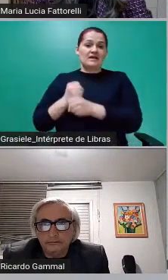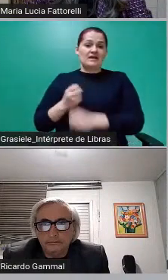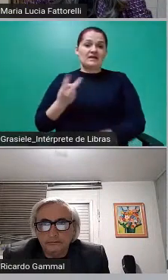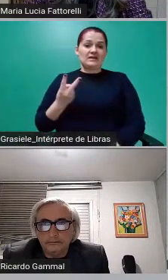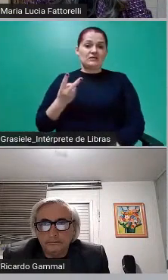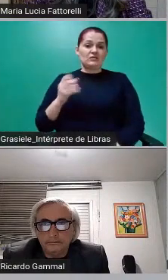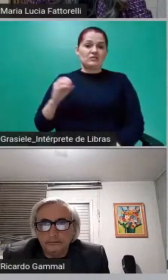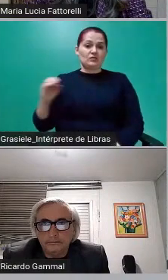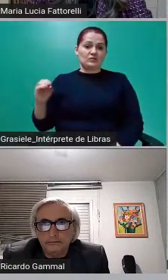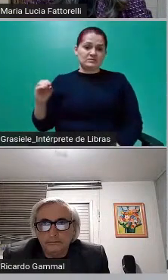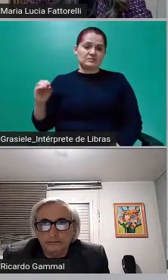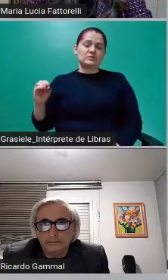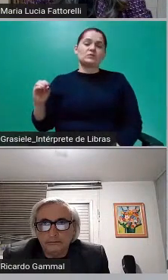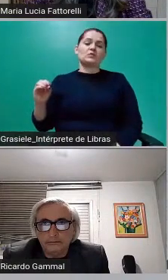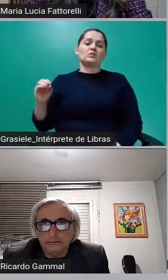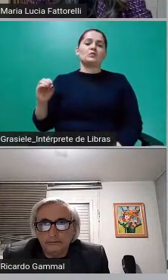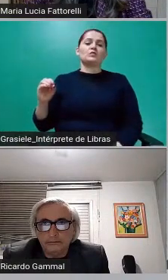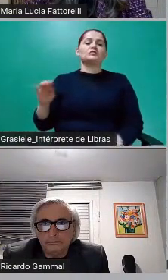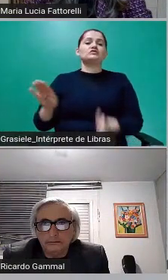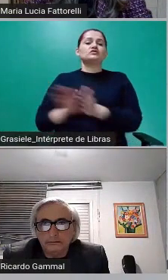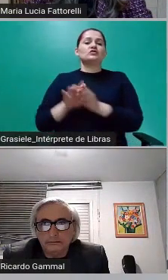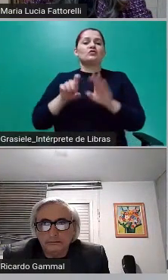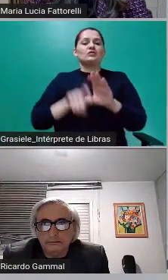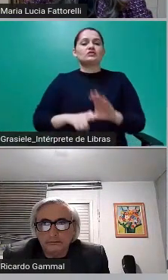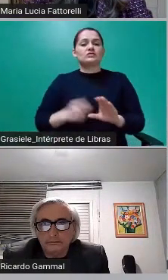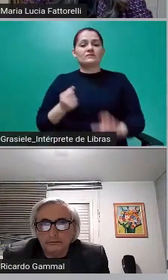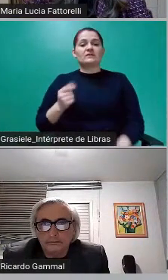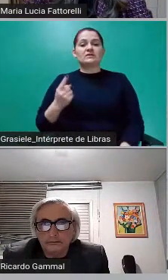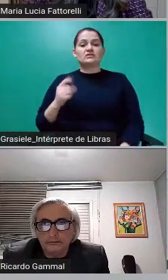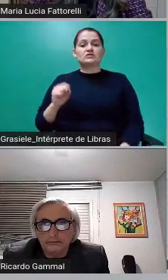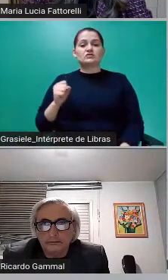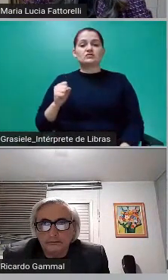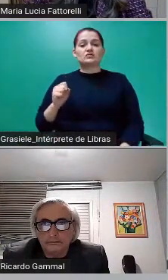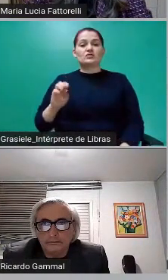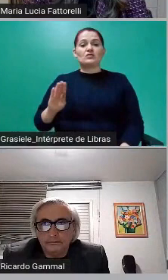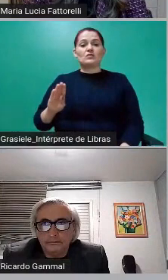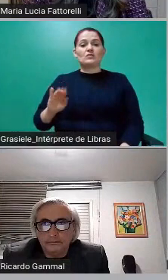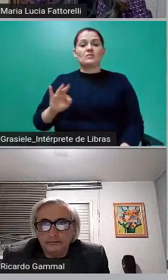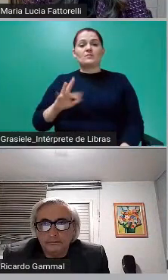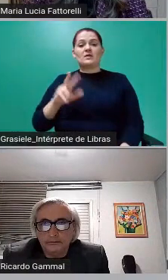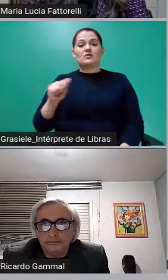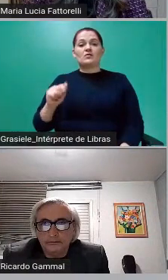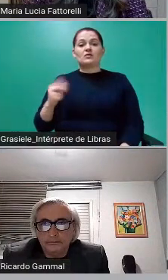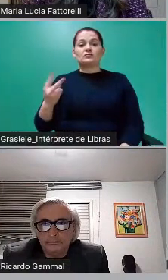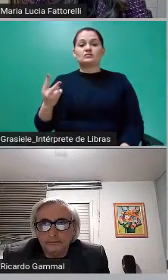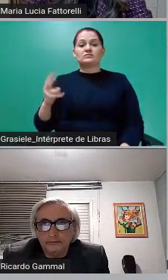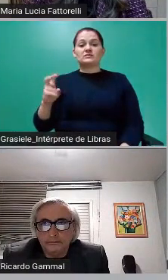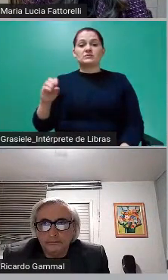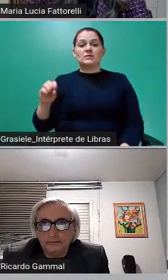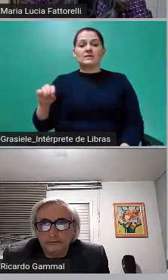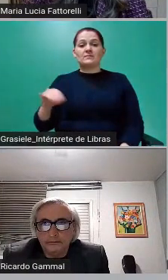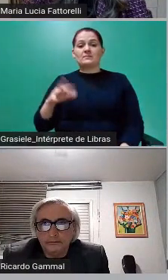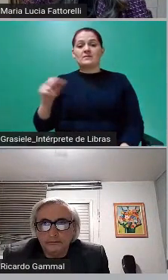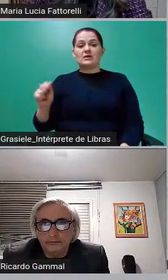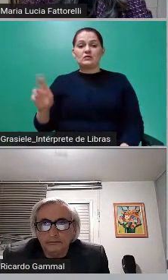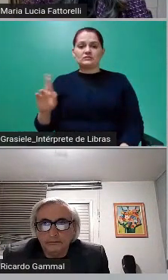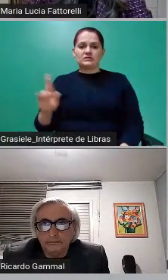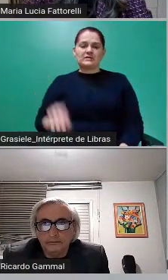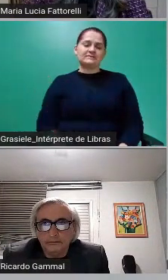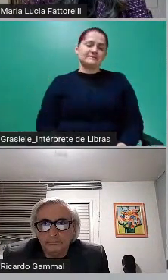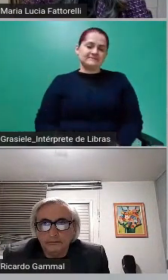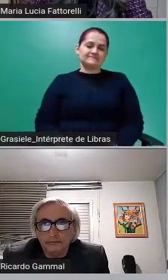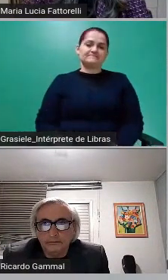18 bilhões 250 milhões de reais. Todo esse pacote faz a dívida